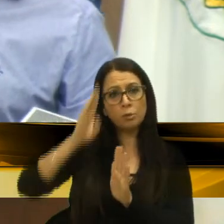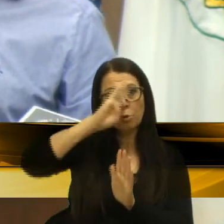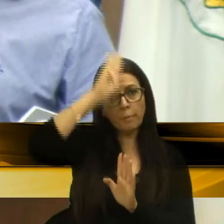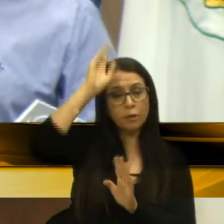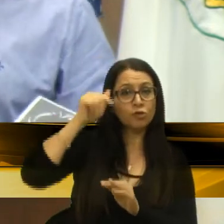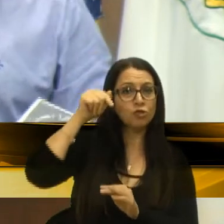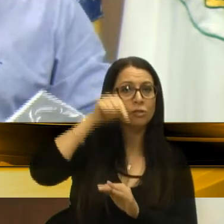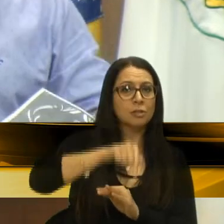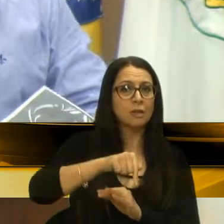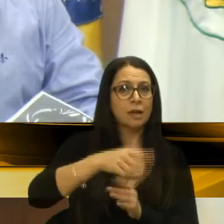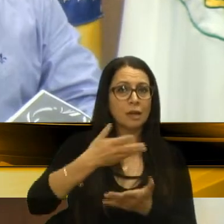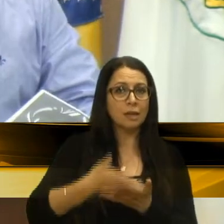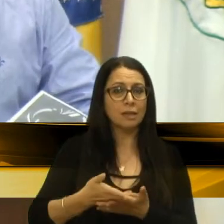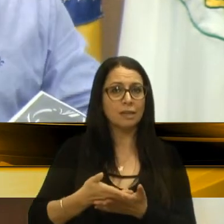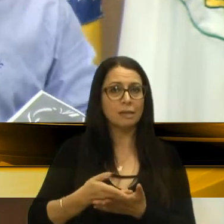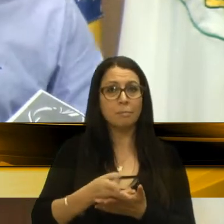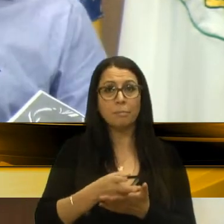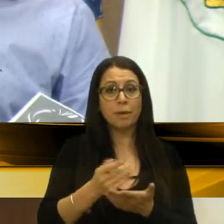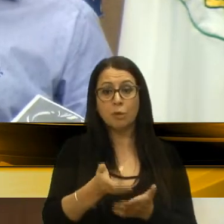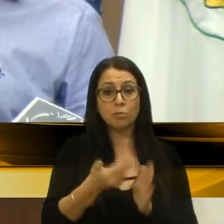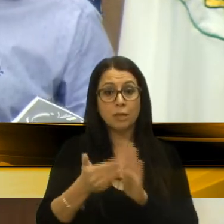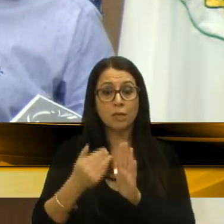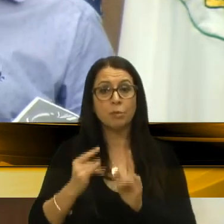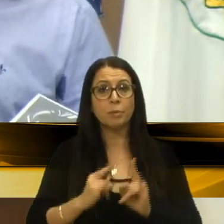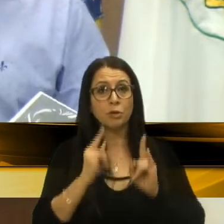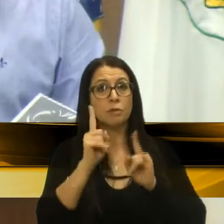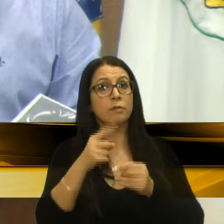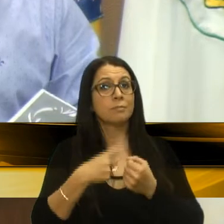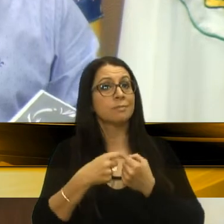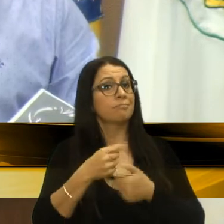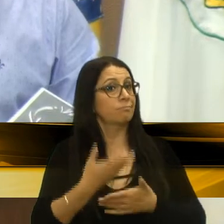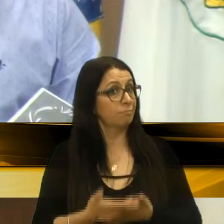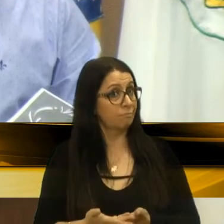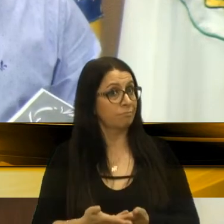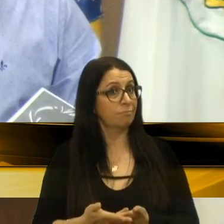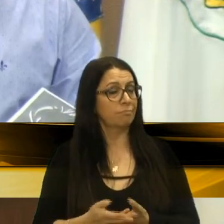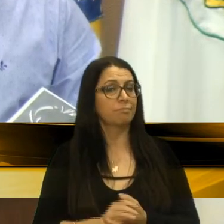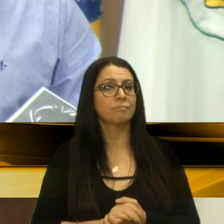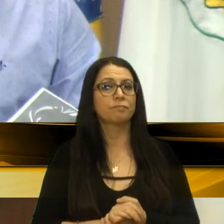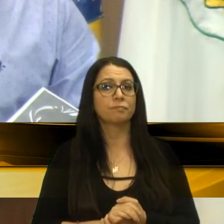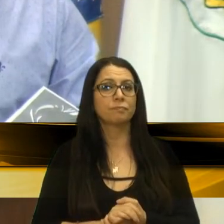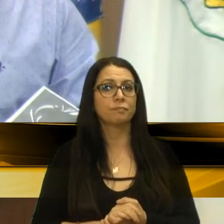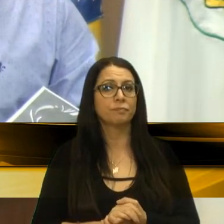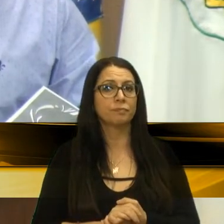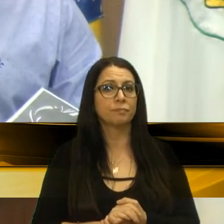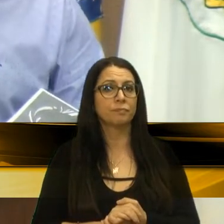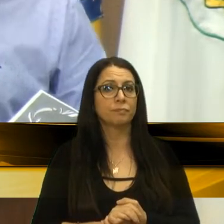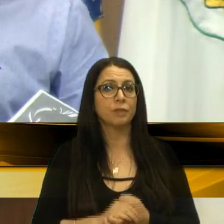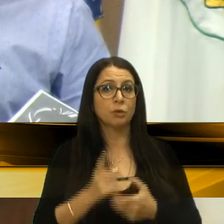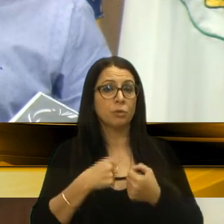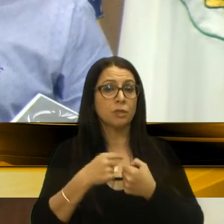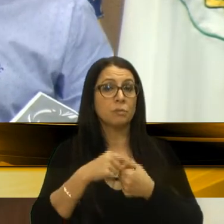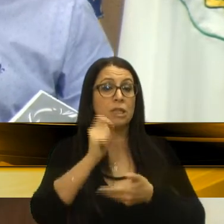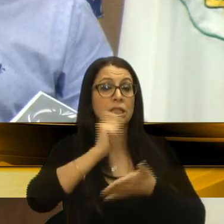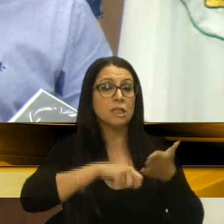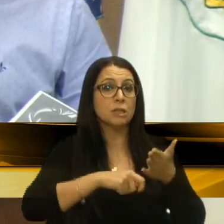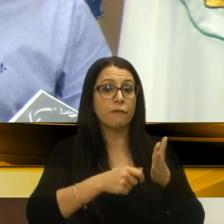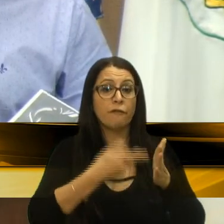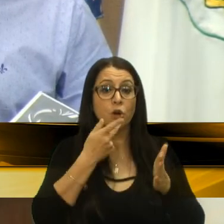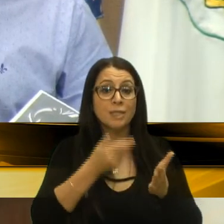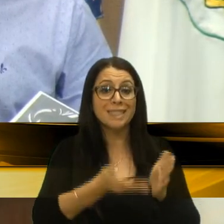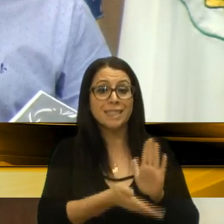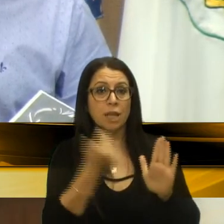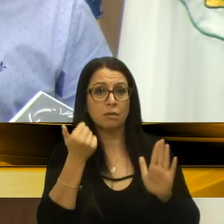chegarem lá de paraquedas para desocupar o prédio foi o município. Foi o município que notificou, saiam,